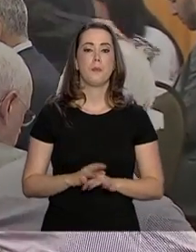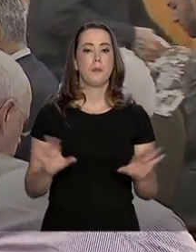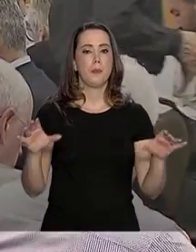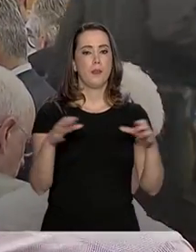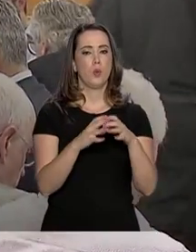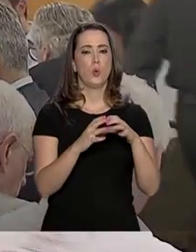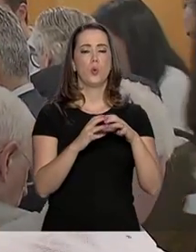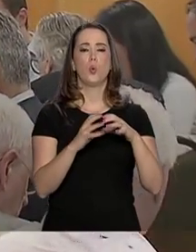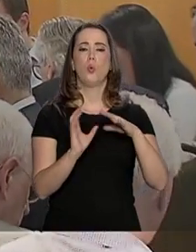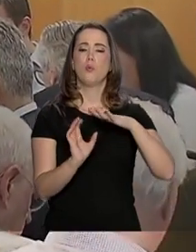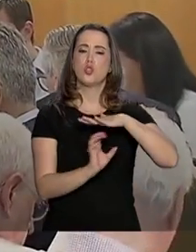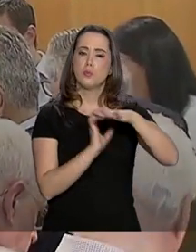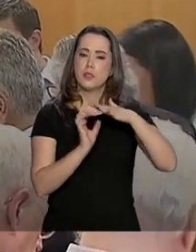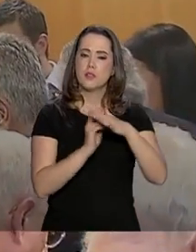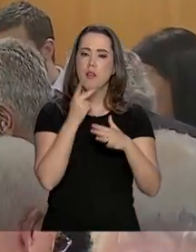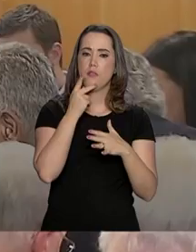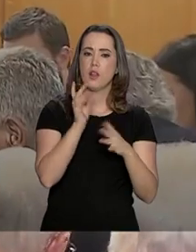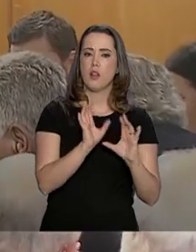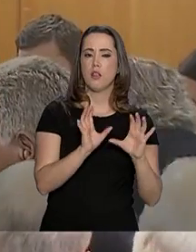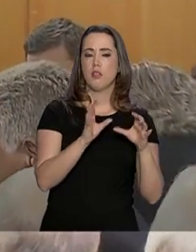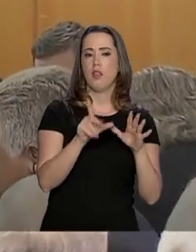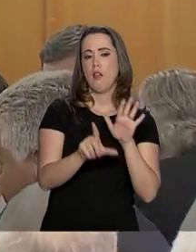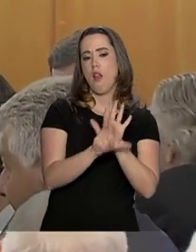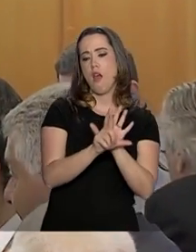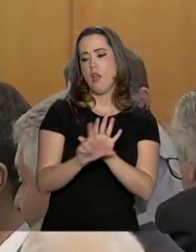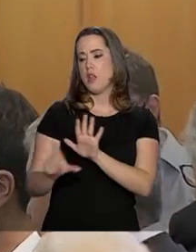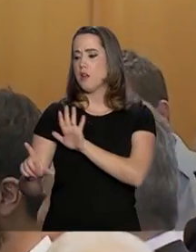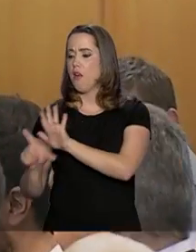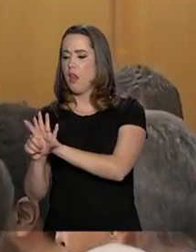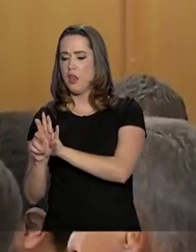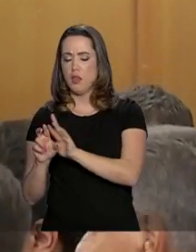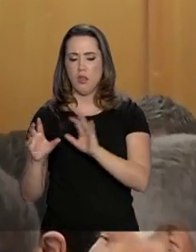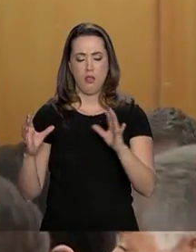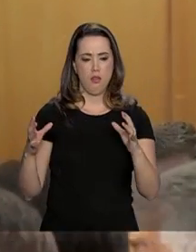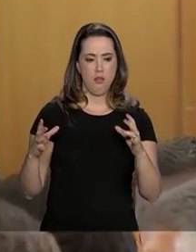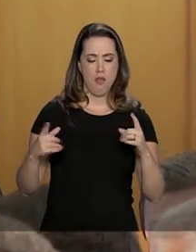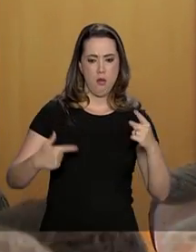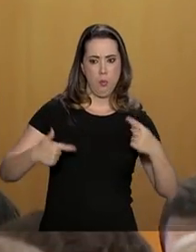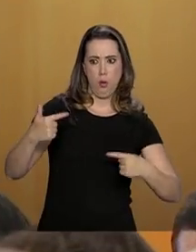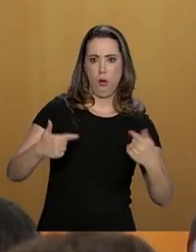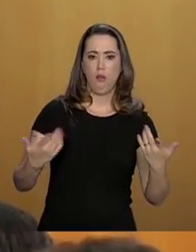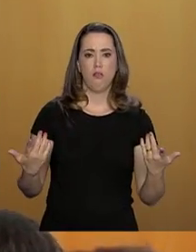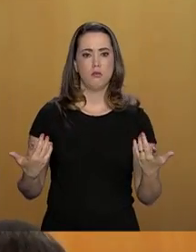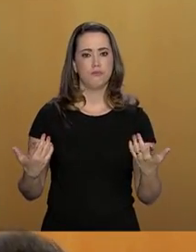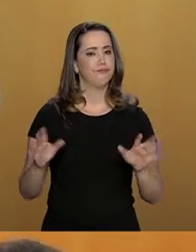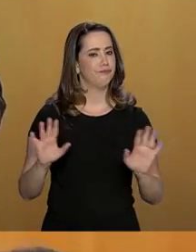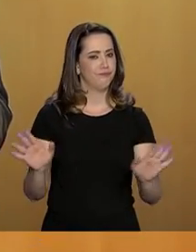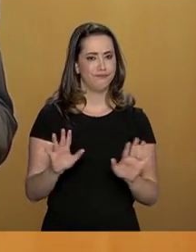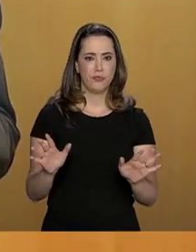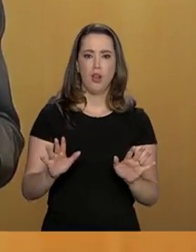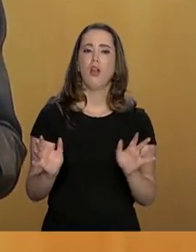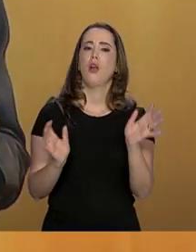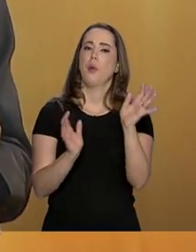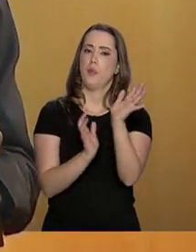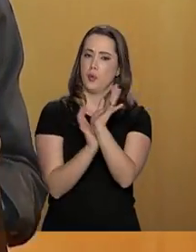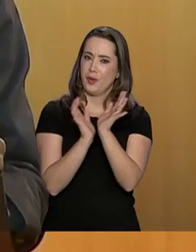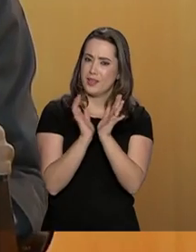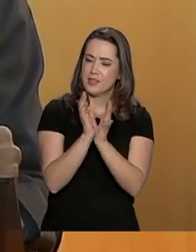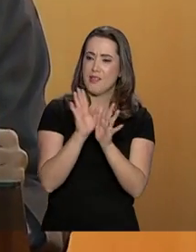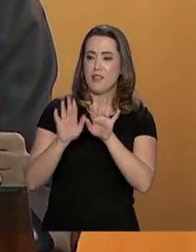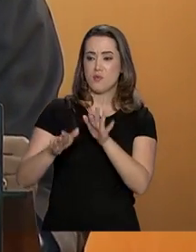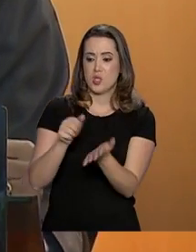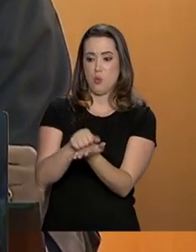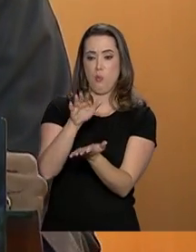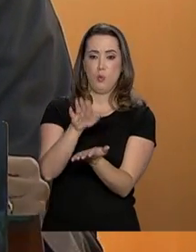existem leis ambientais conflitantes, o que acaba gerando burocracia excessiva e contribui para que muitos casos de autuações